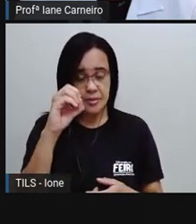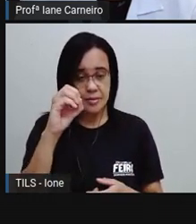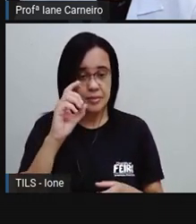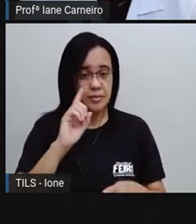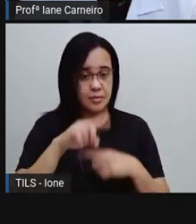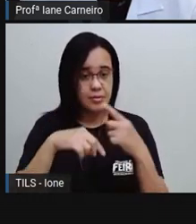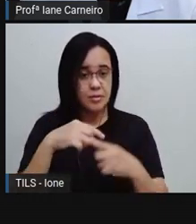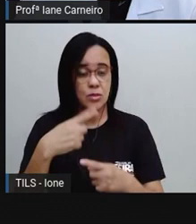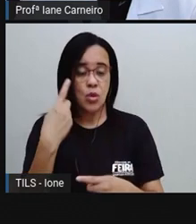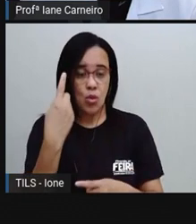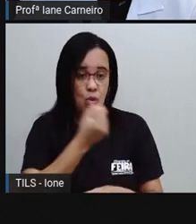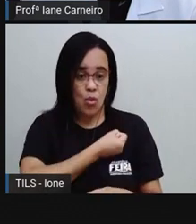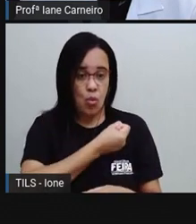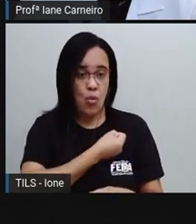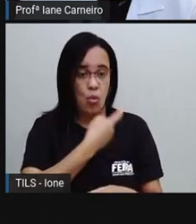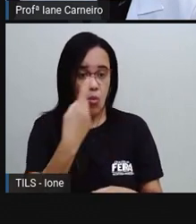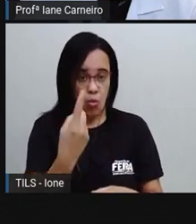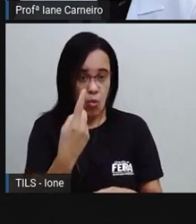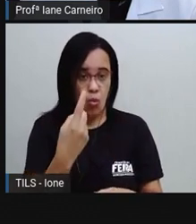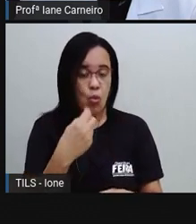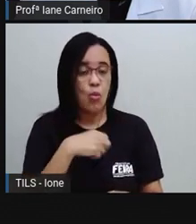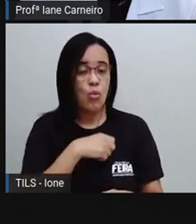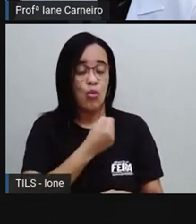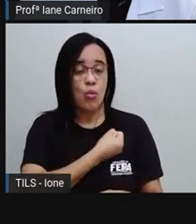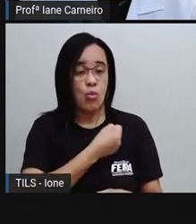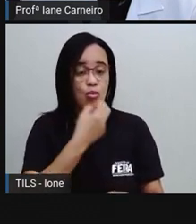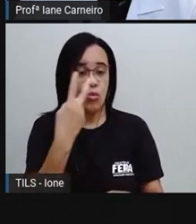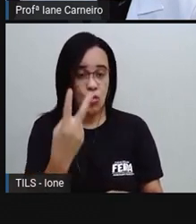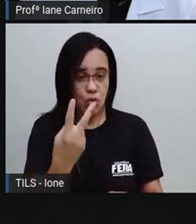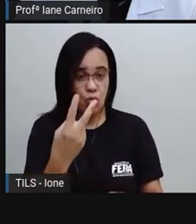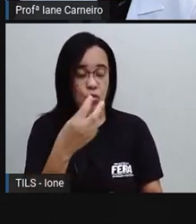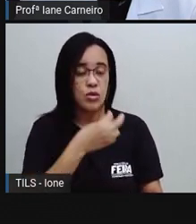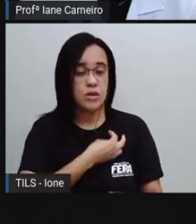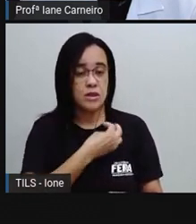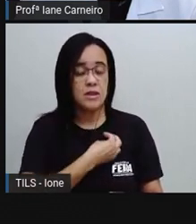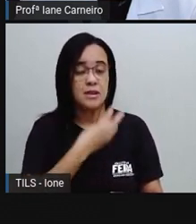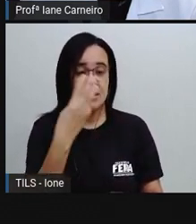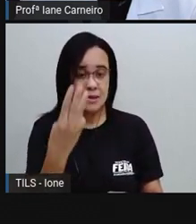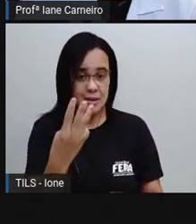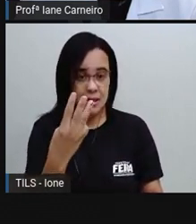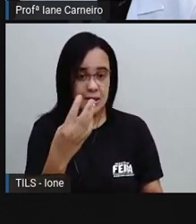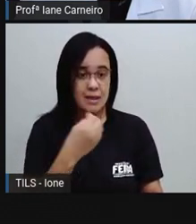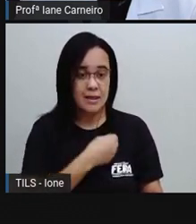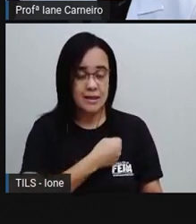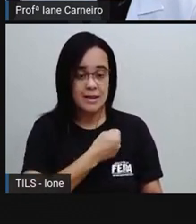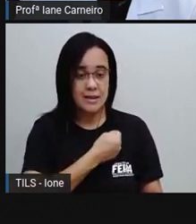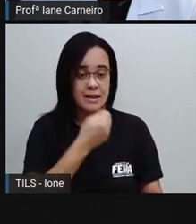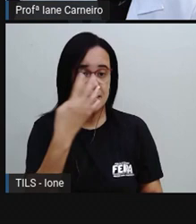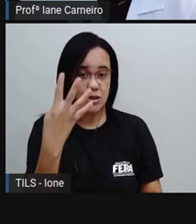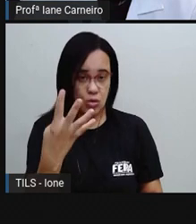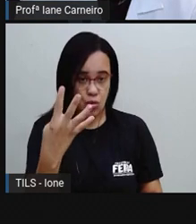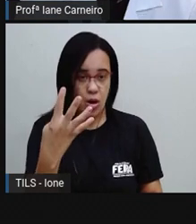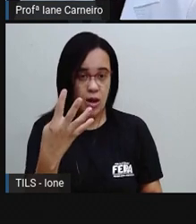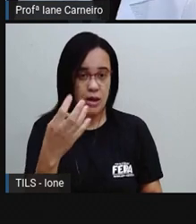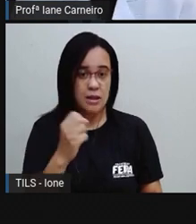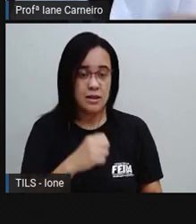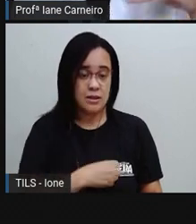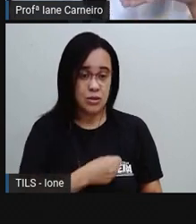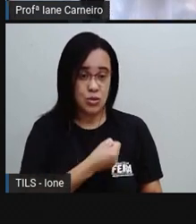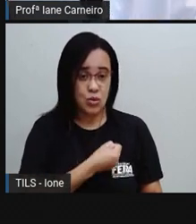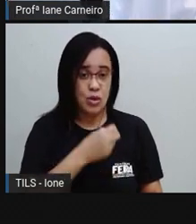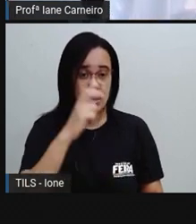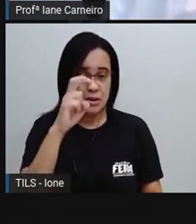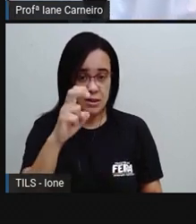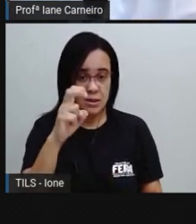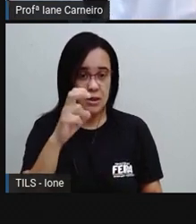um, dois, três, quatro, cinco, seis. Que foi a